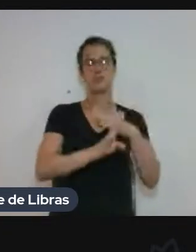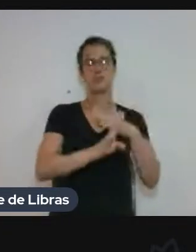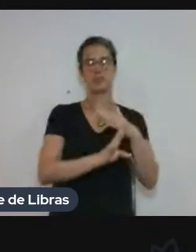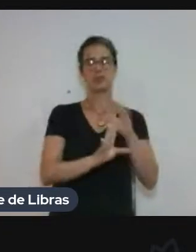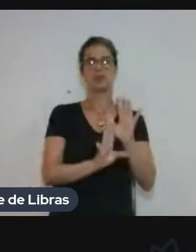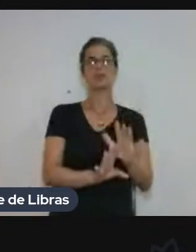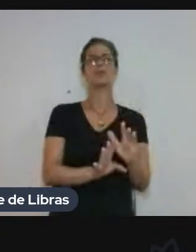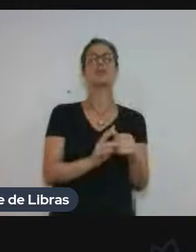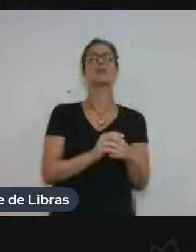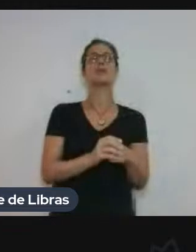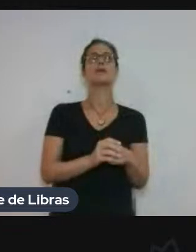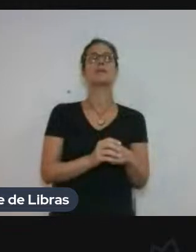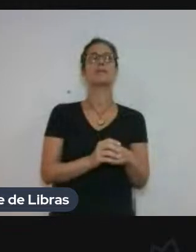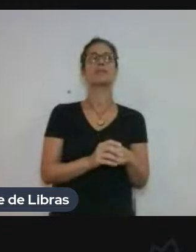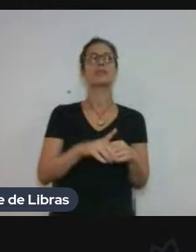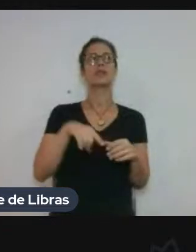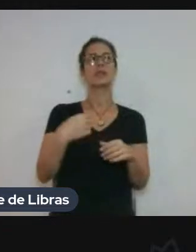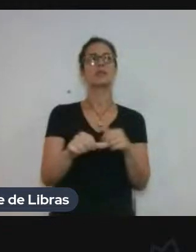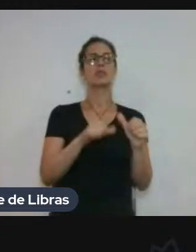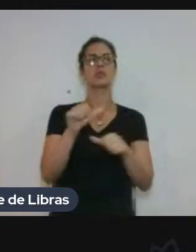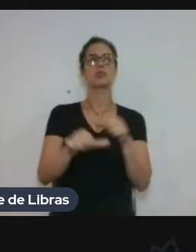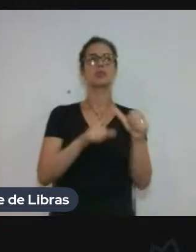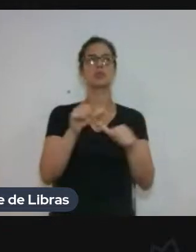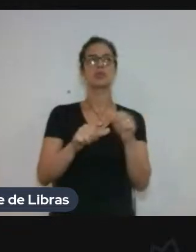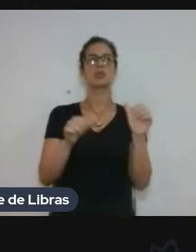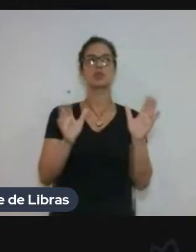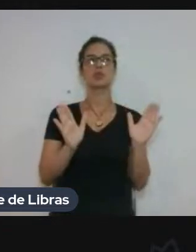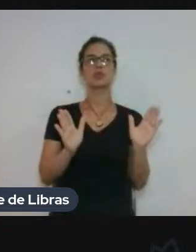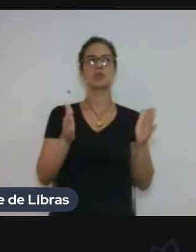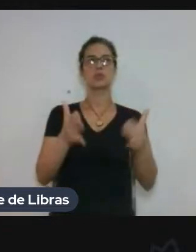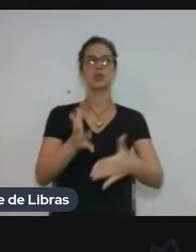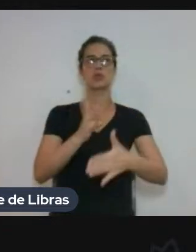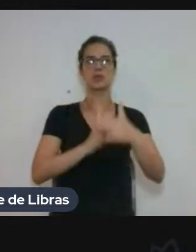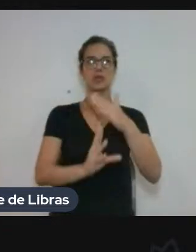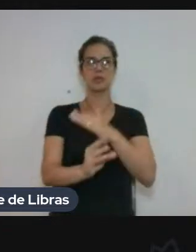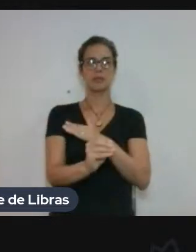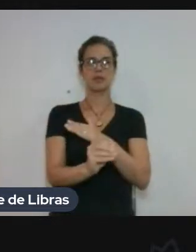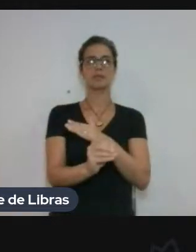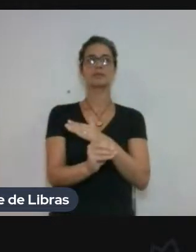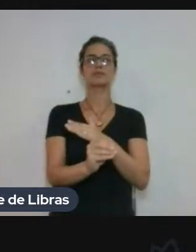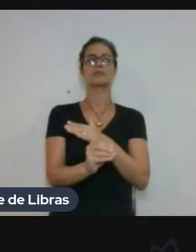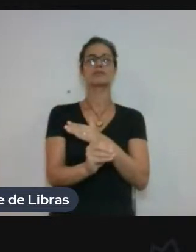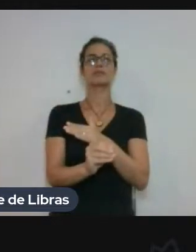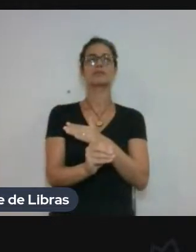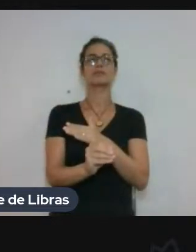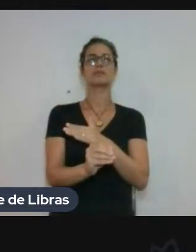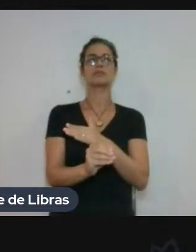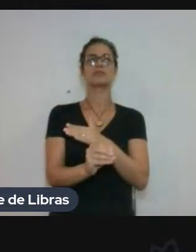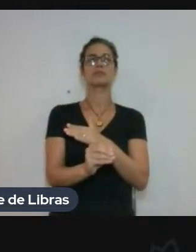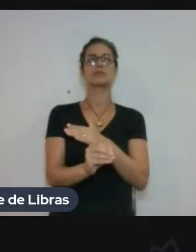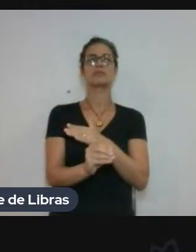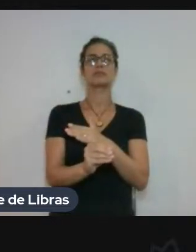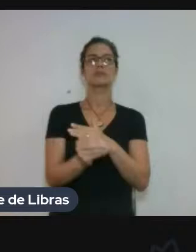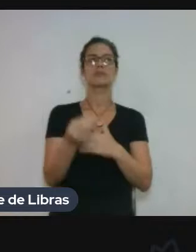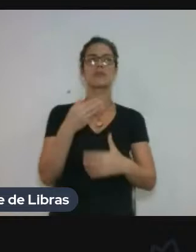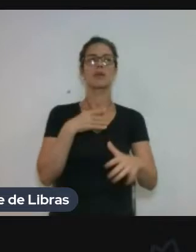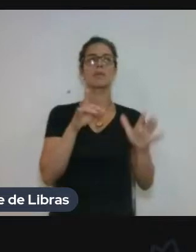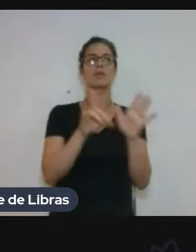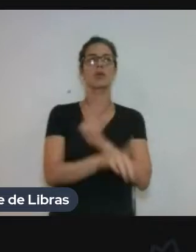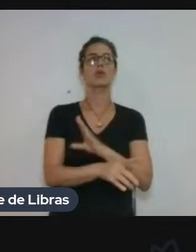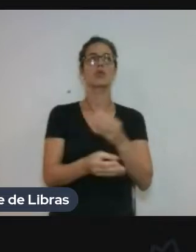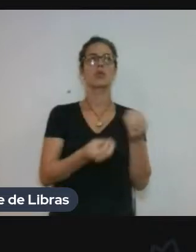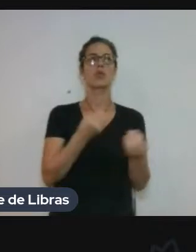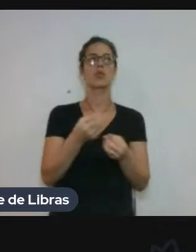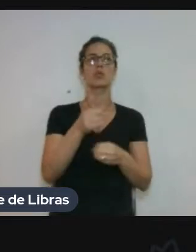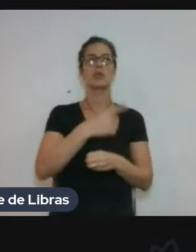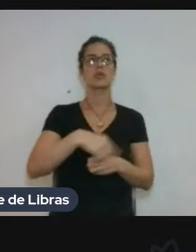E aí... Depois afunilou mais pra refúgio também, né? A minha pergunta seria como